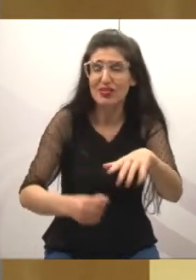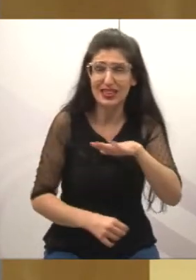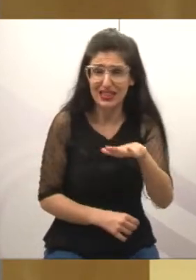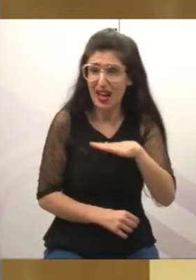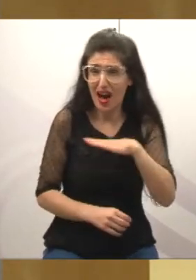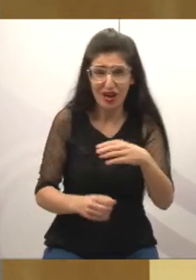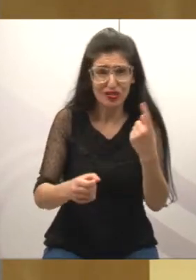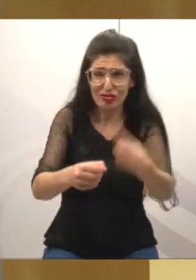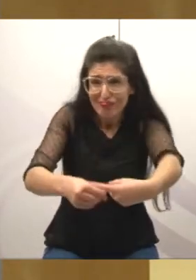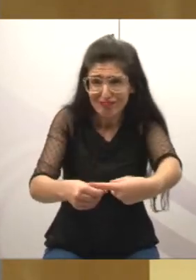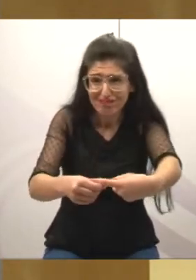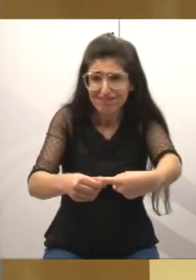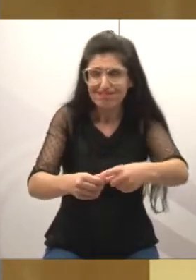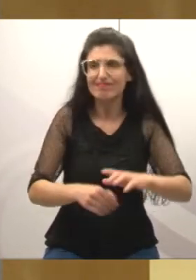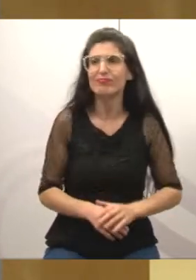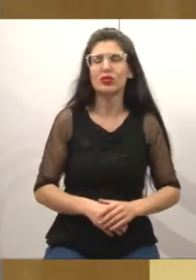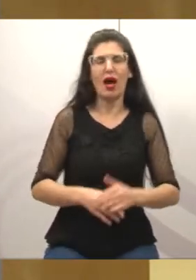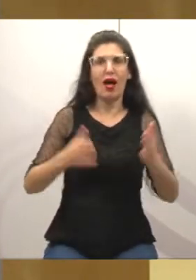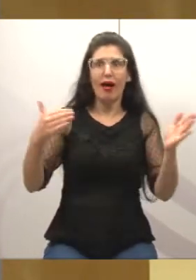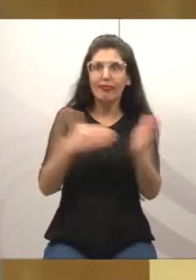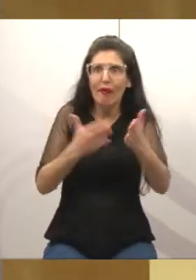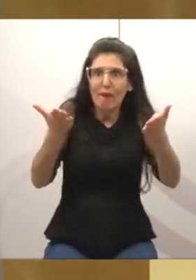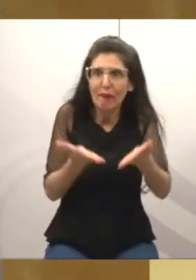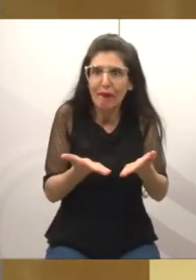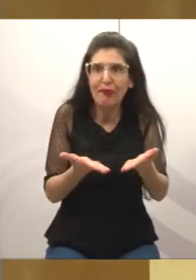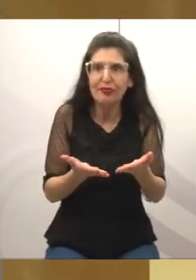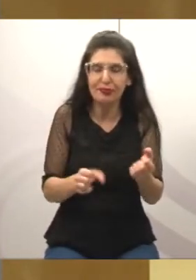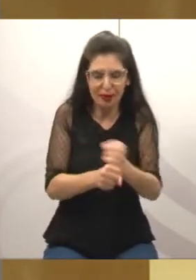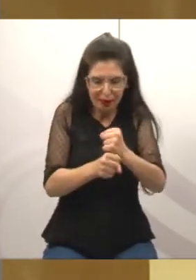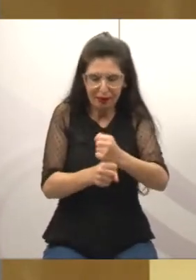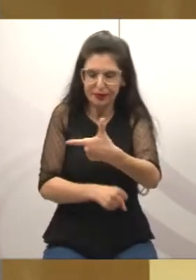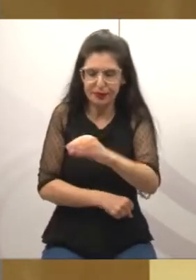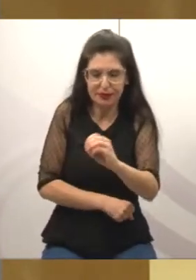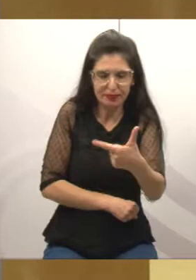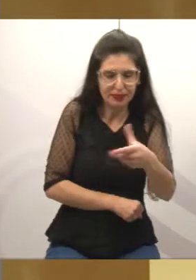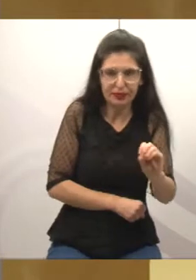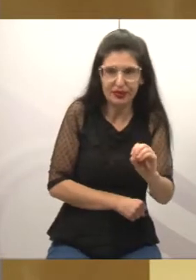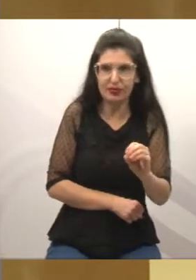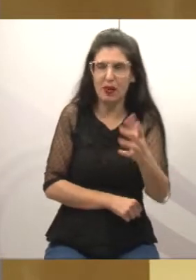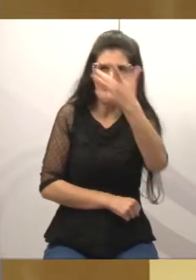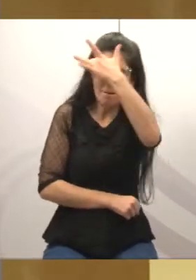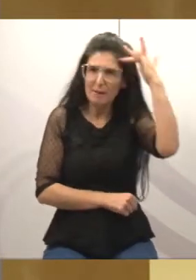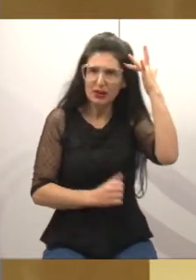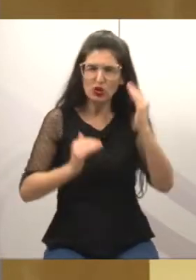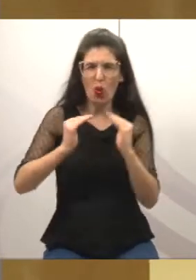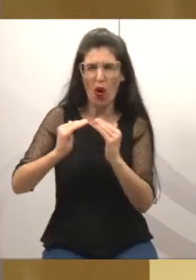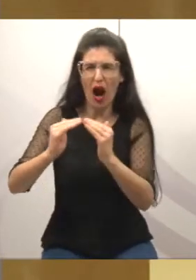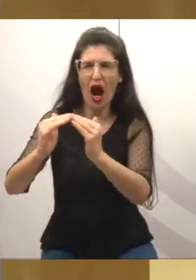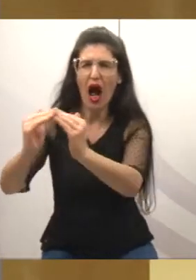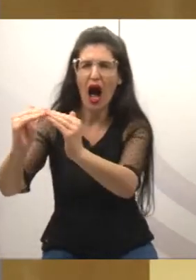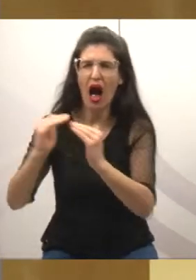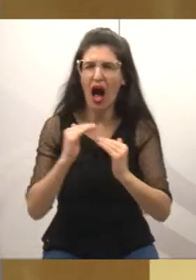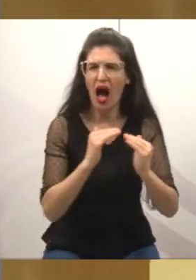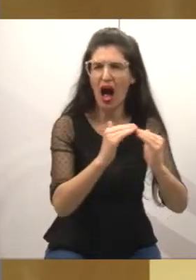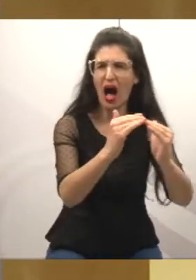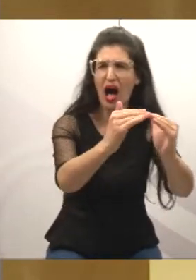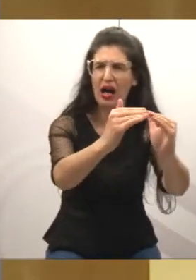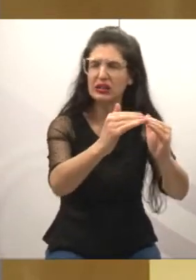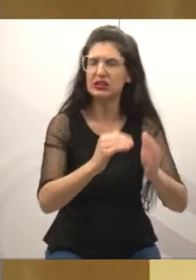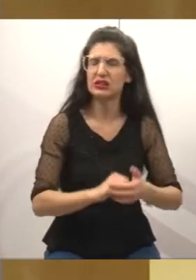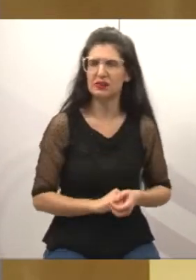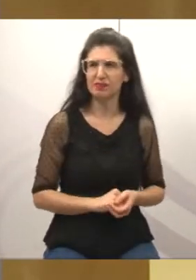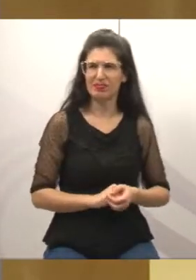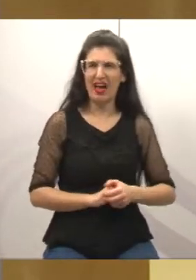e até hoje, nós estamos em 2020, os moradores lá não têm acesso adequado